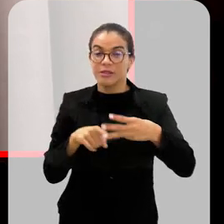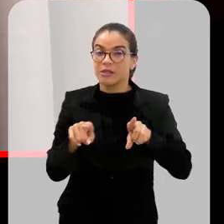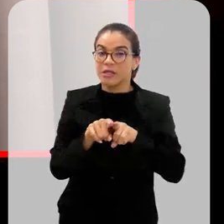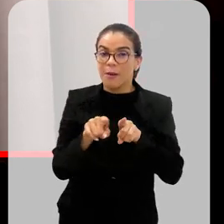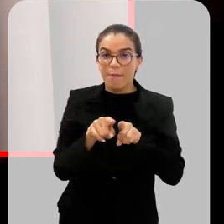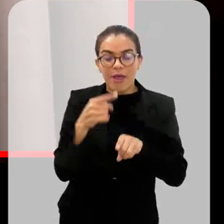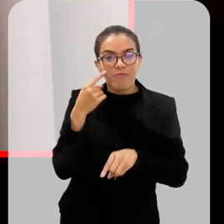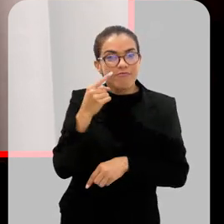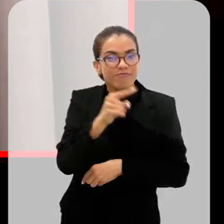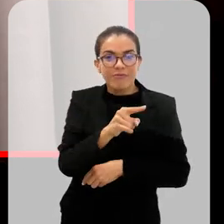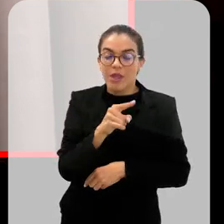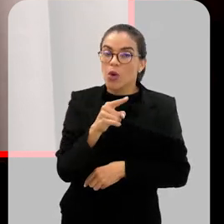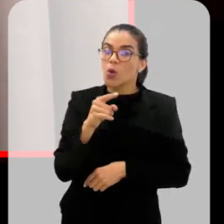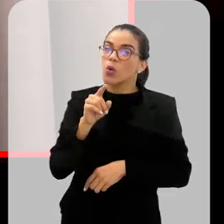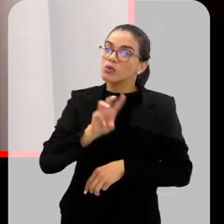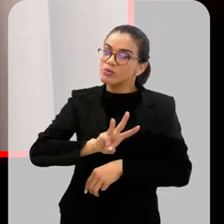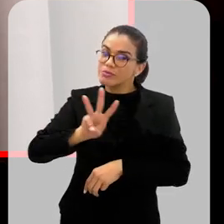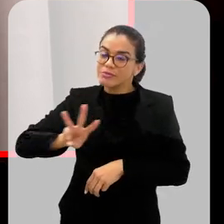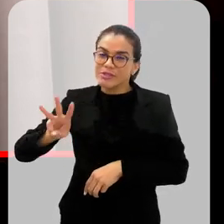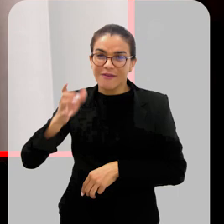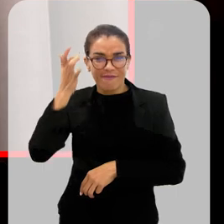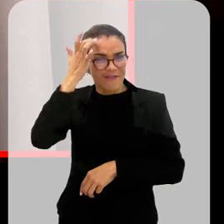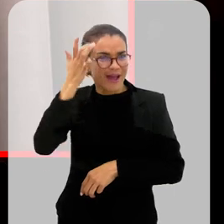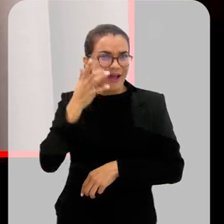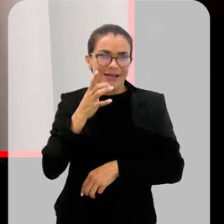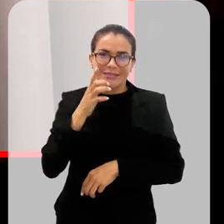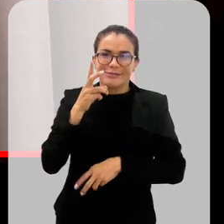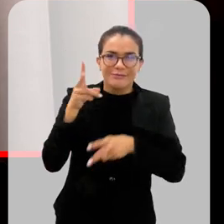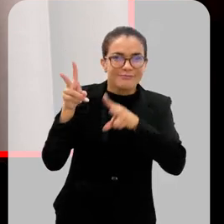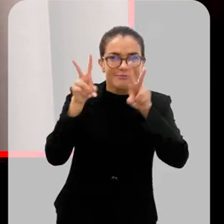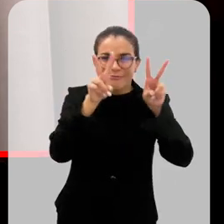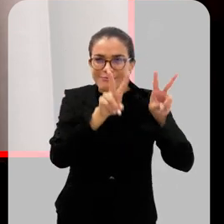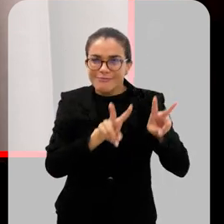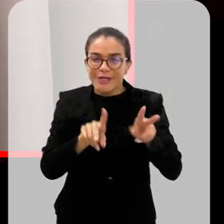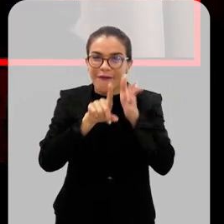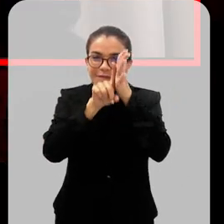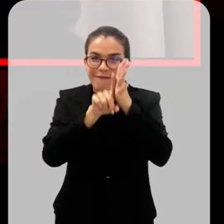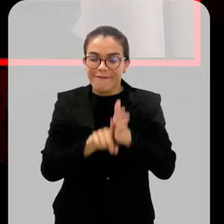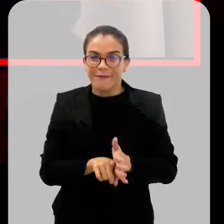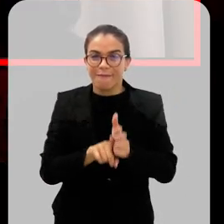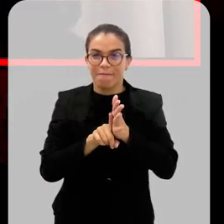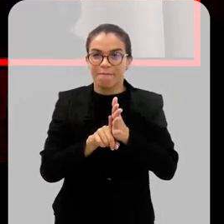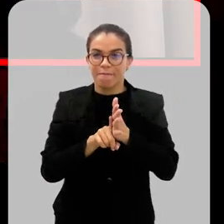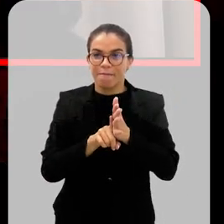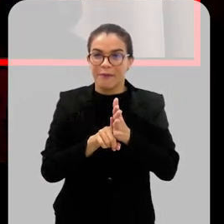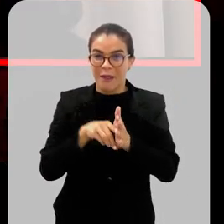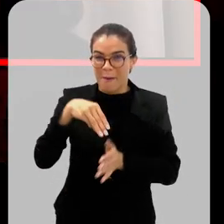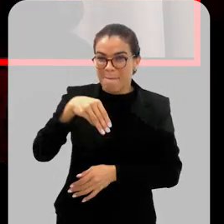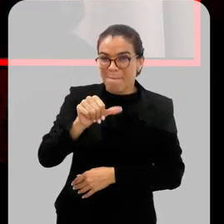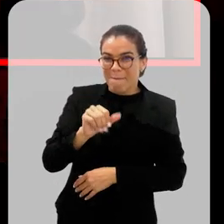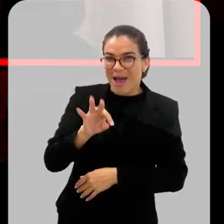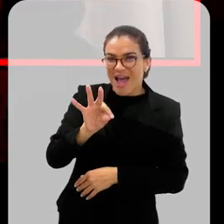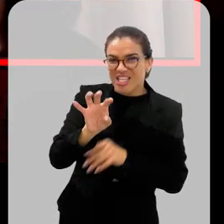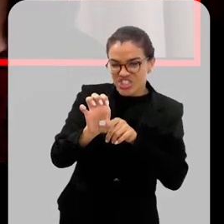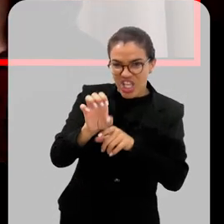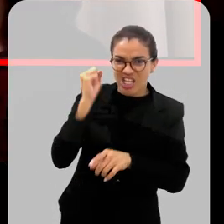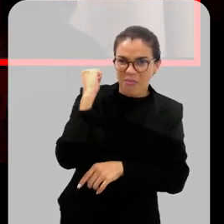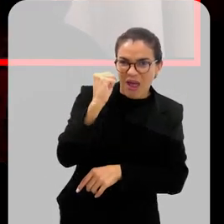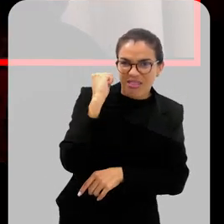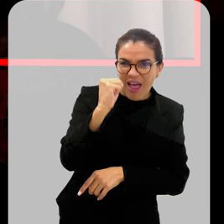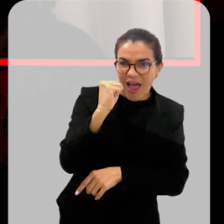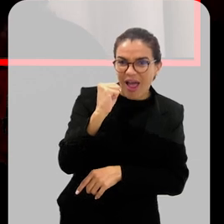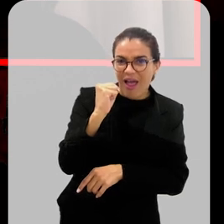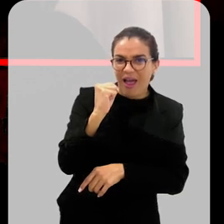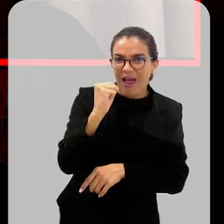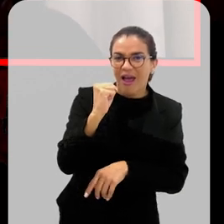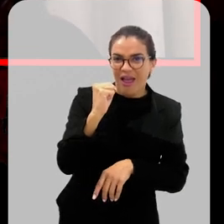doenças. Vale a pena conferir. O site é bem intuitivo, bem fácil de utilizar. Esse mate que você fala é de matar? Para lembrar